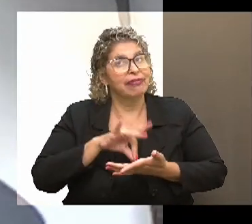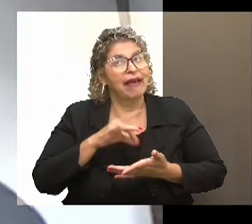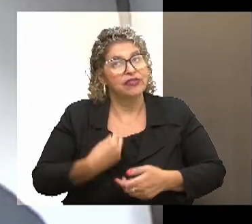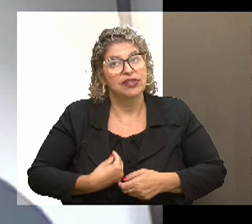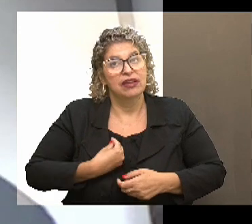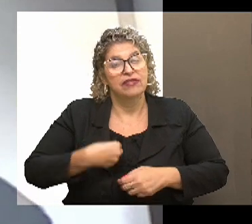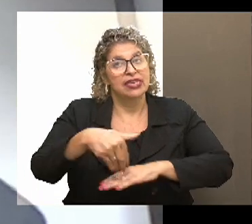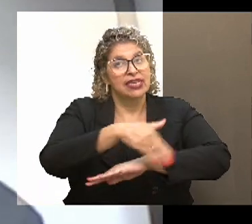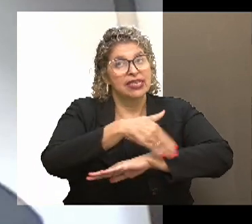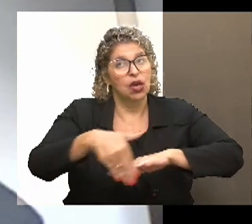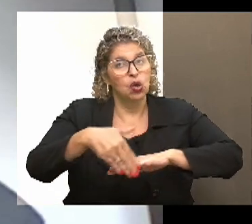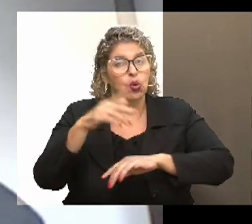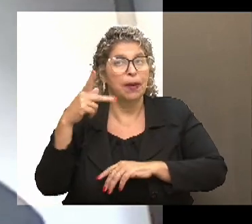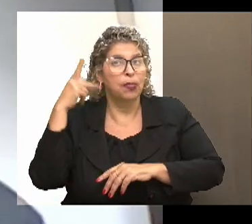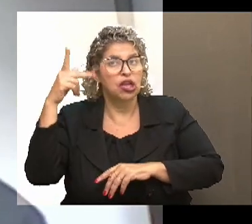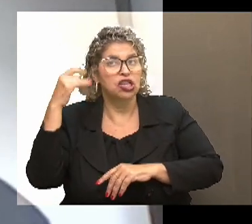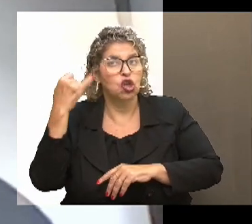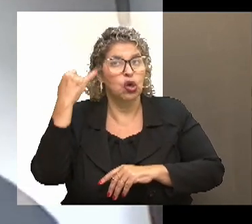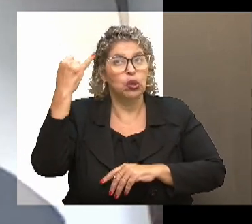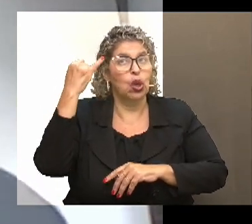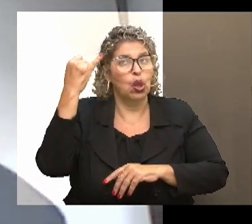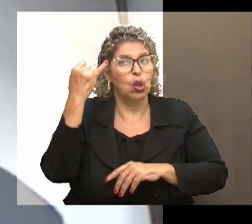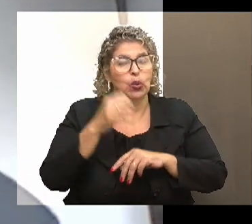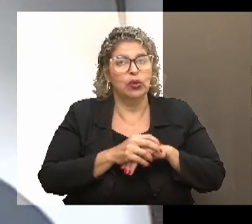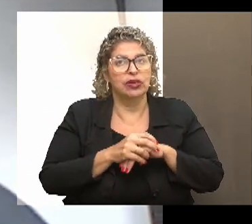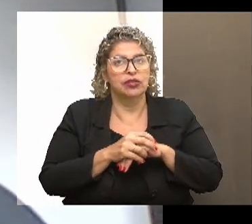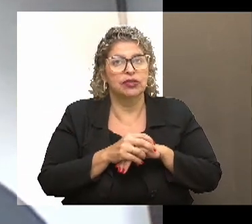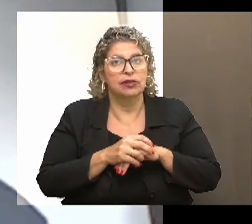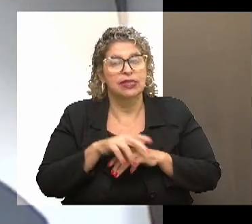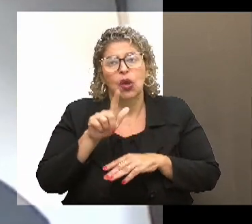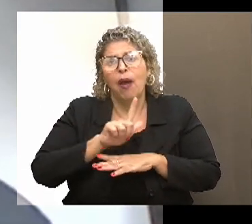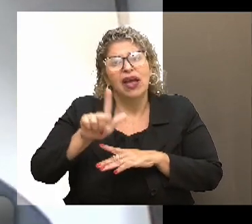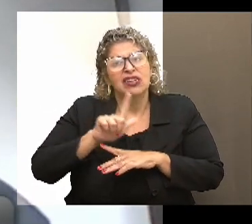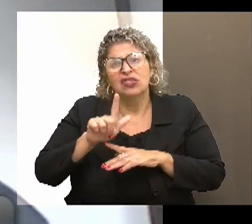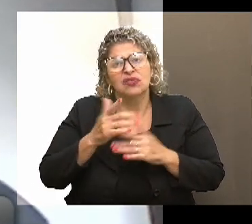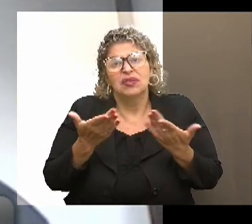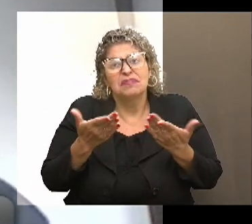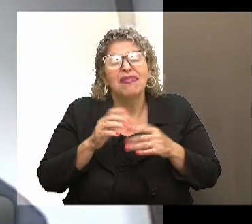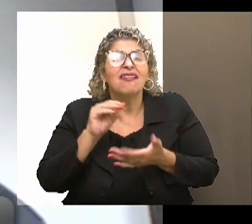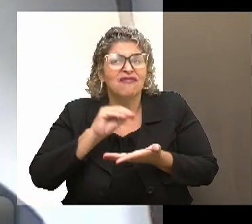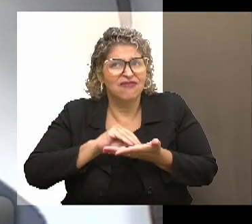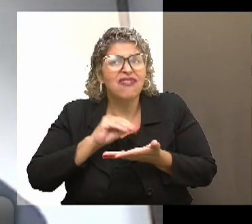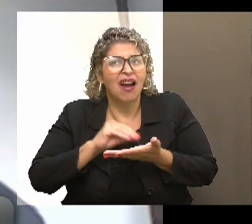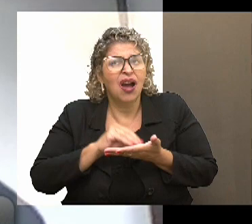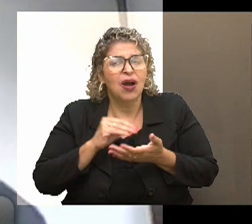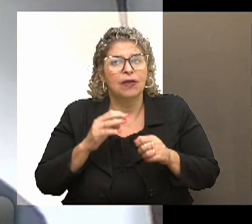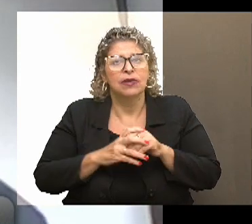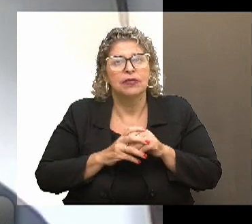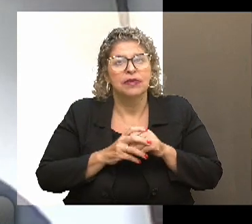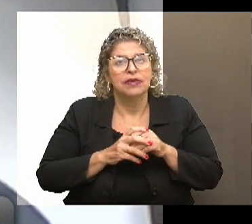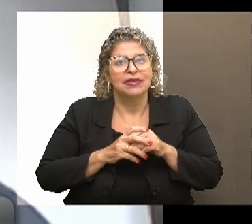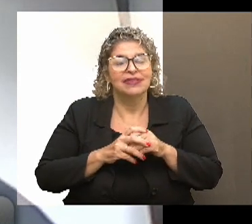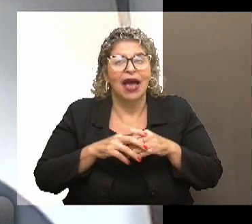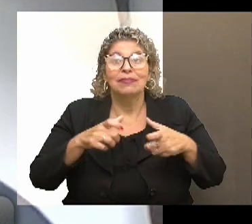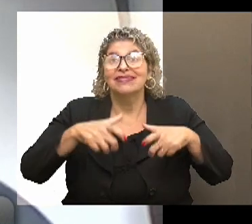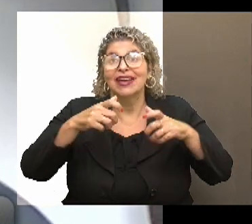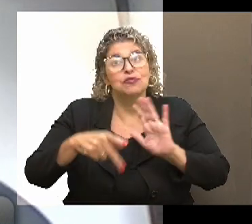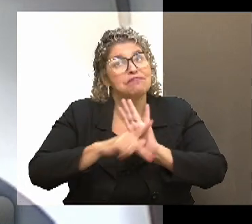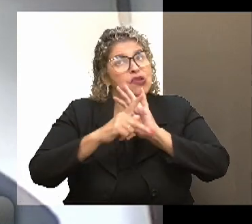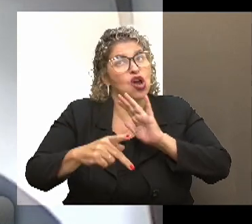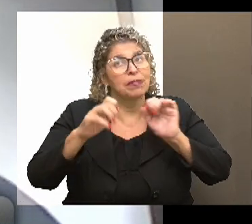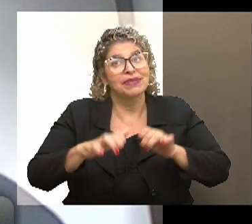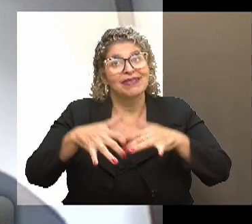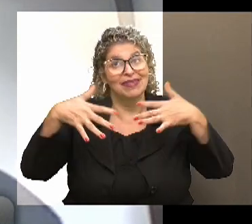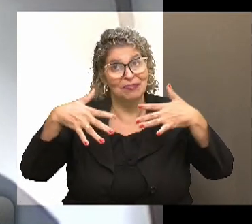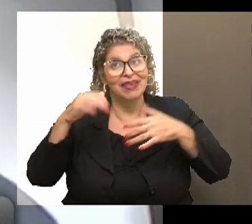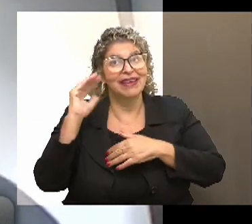digo de forma política ou ideológica, não tem uma fé do gestor público, mas às vezes falta sair do passo municipal, sair da cendéia legislativa